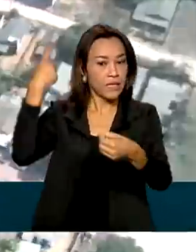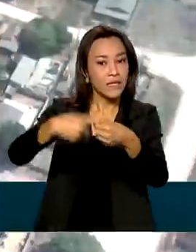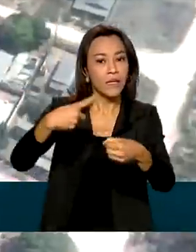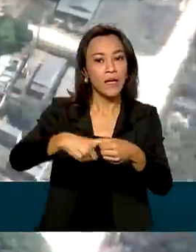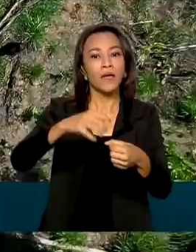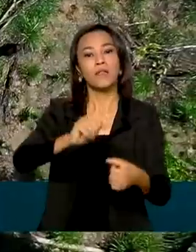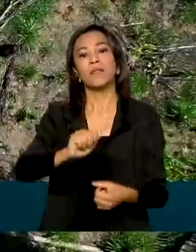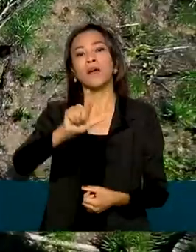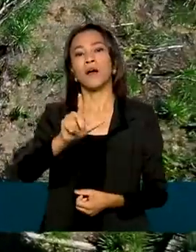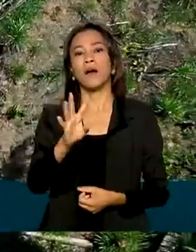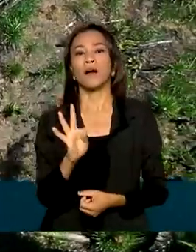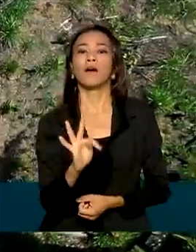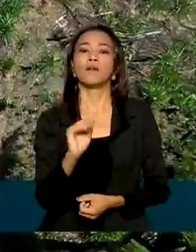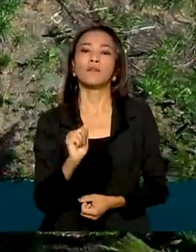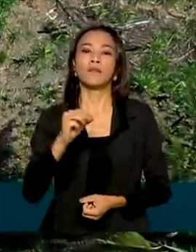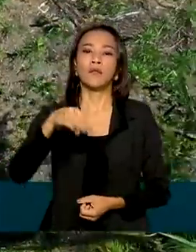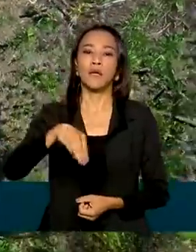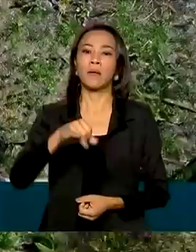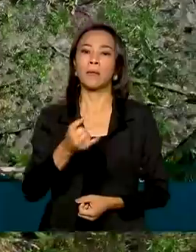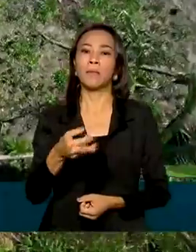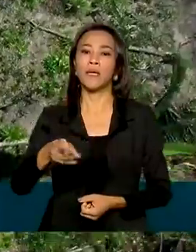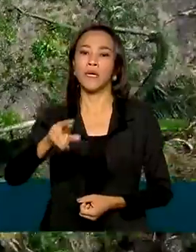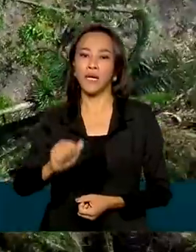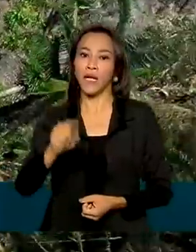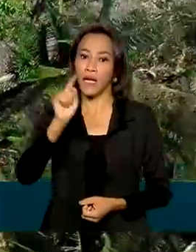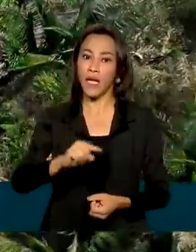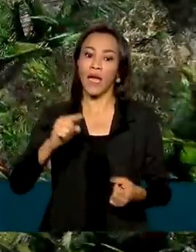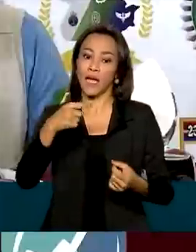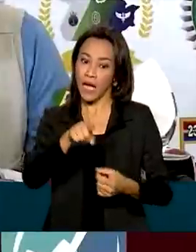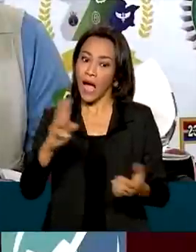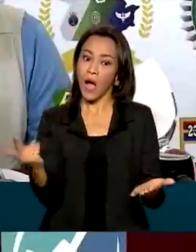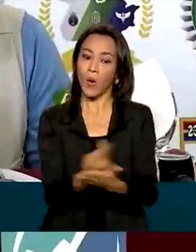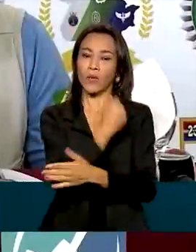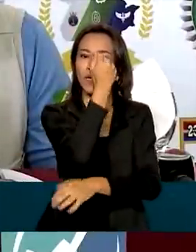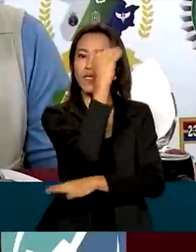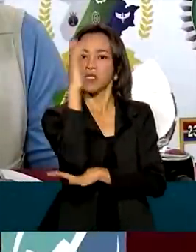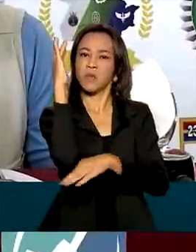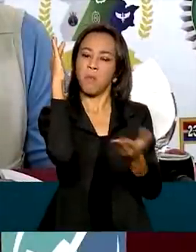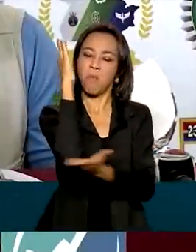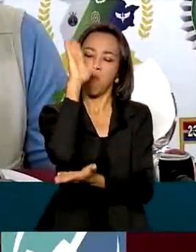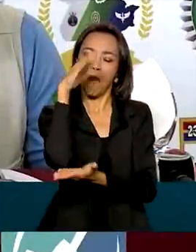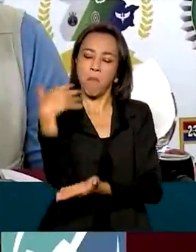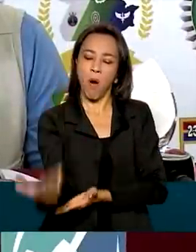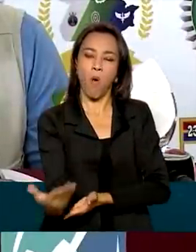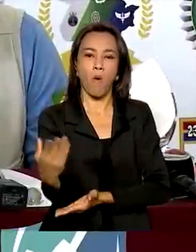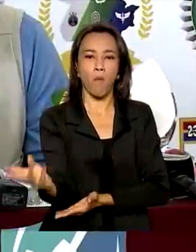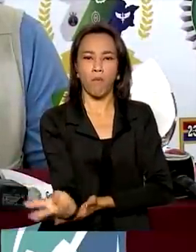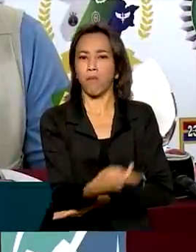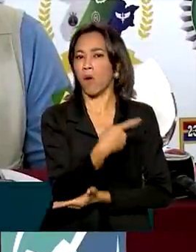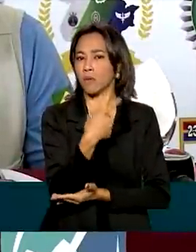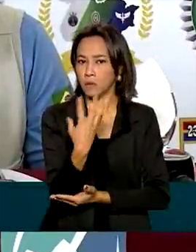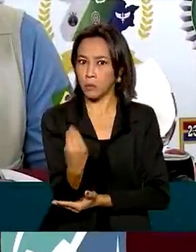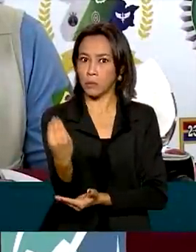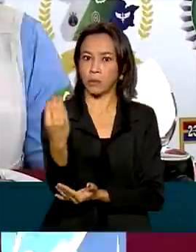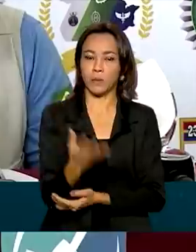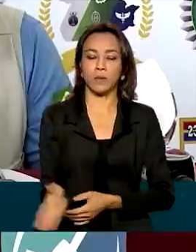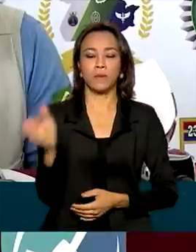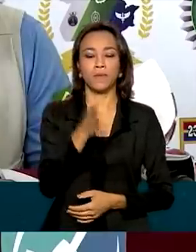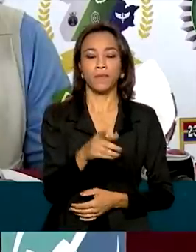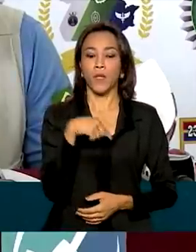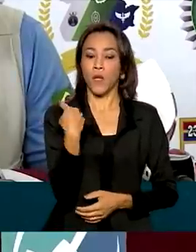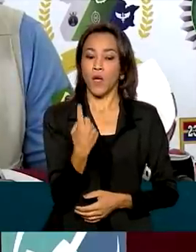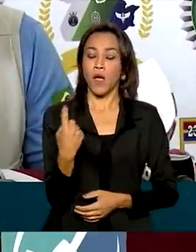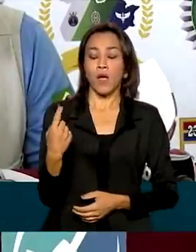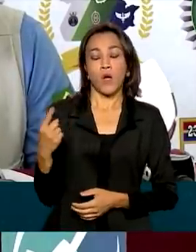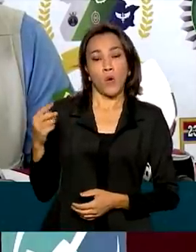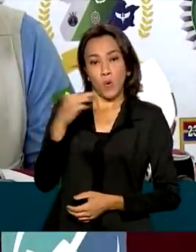e também o campeão nacional do desmatamento. O que o Ministério da Defesa espera é que